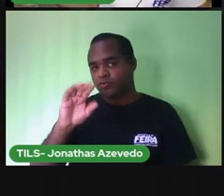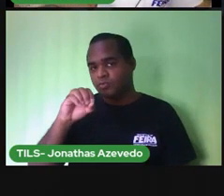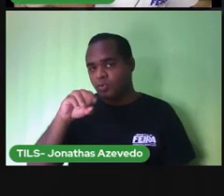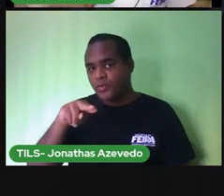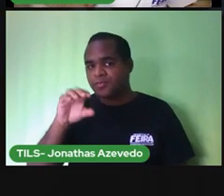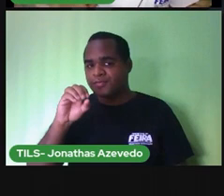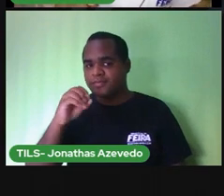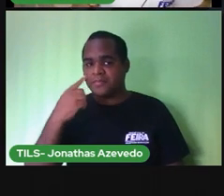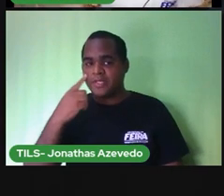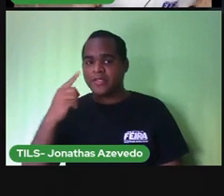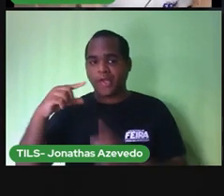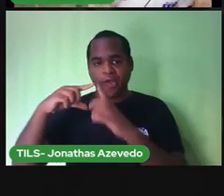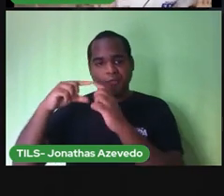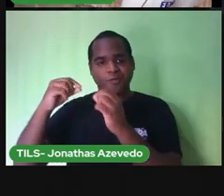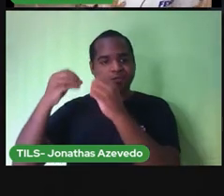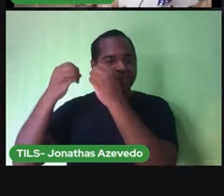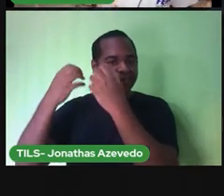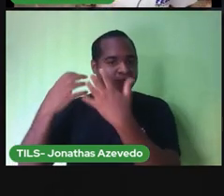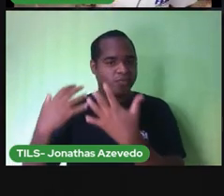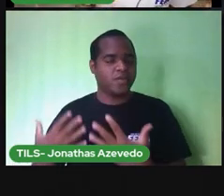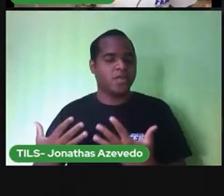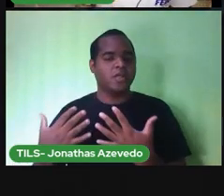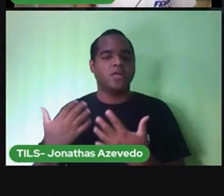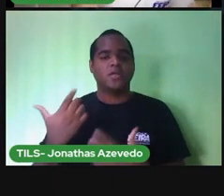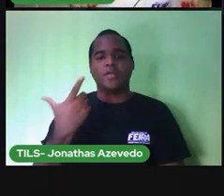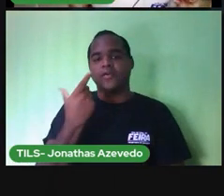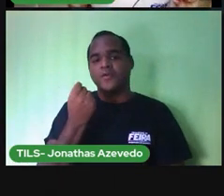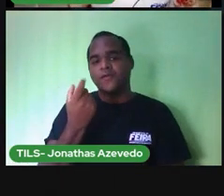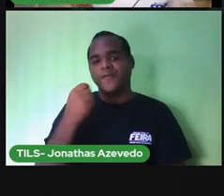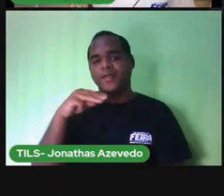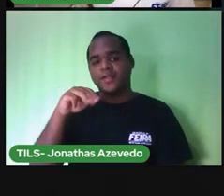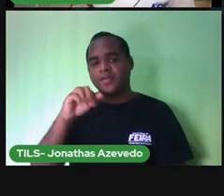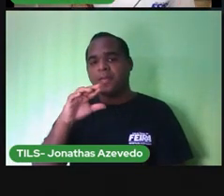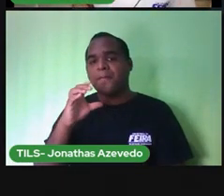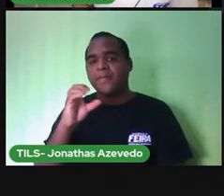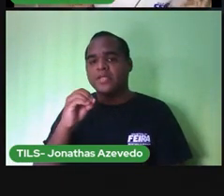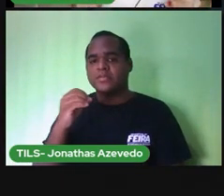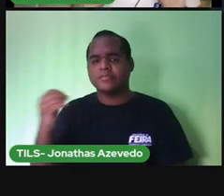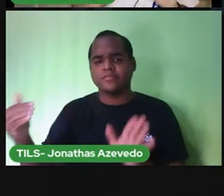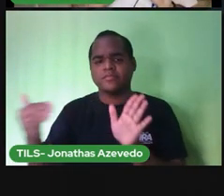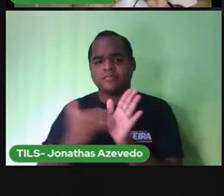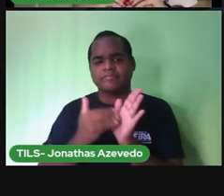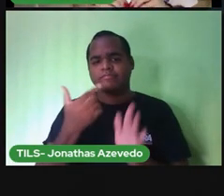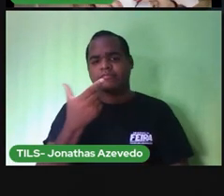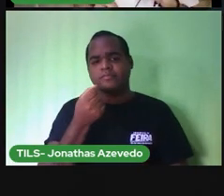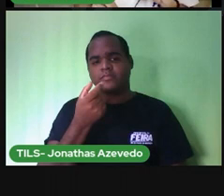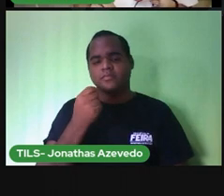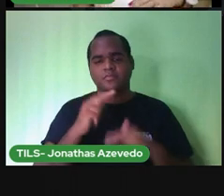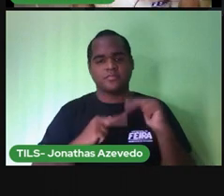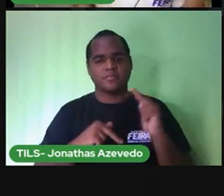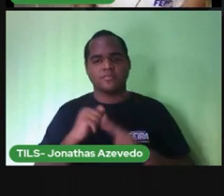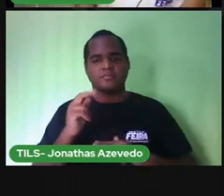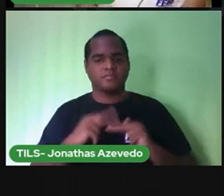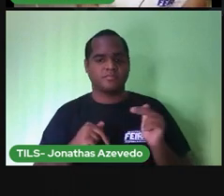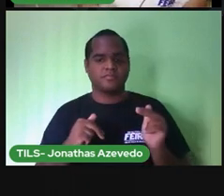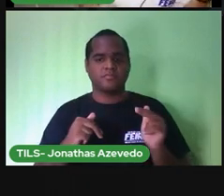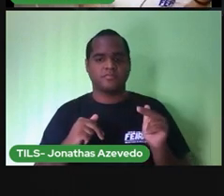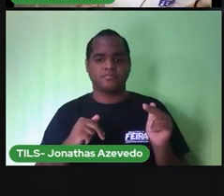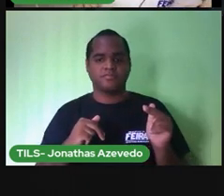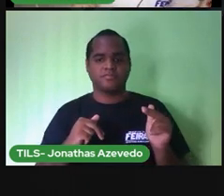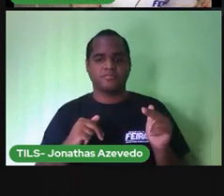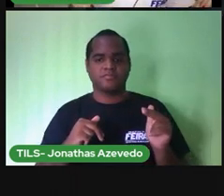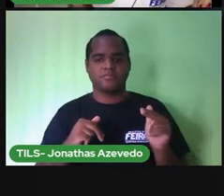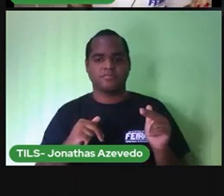vivendo agora, que vai do dia 20 de março ao dia 20 de junho. A estação que fica entre o